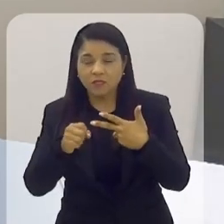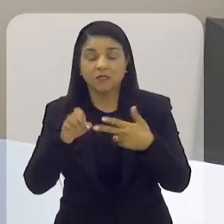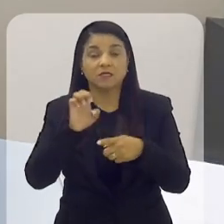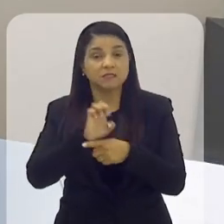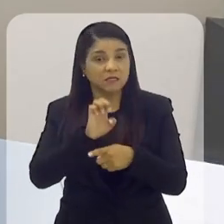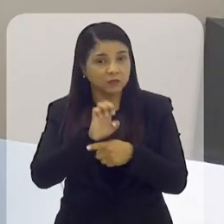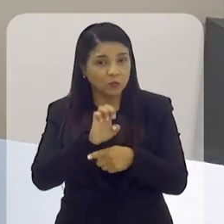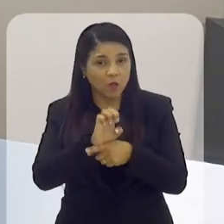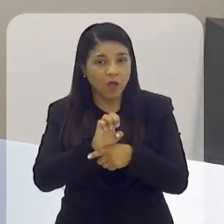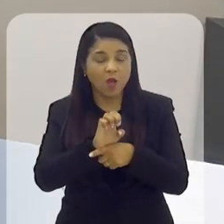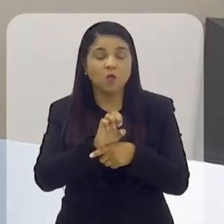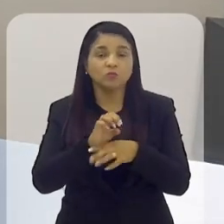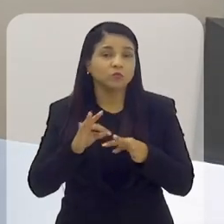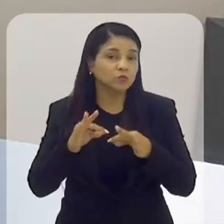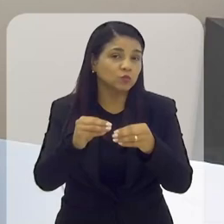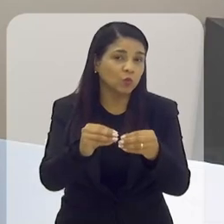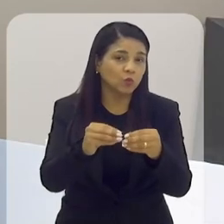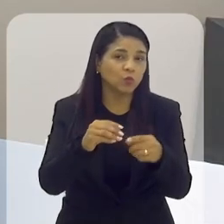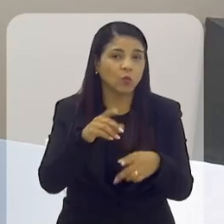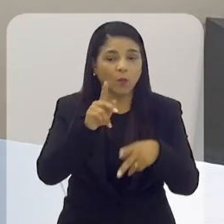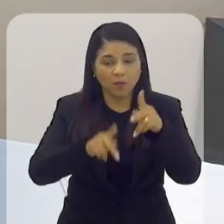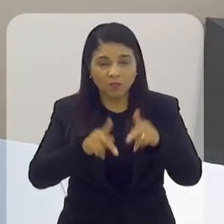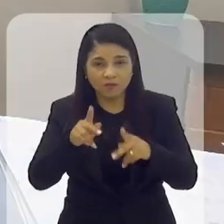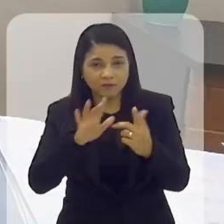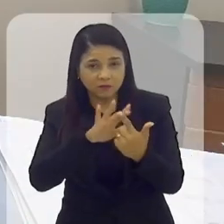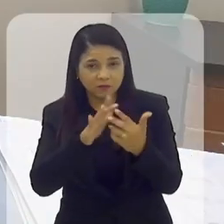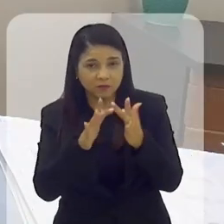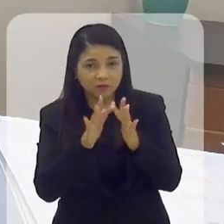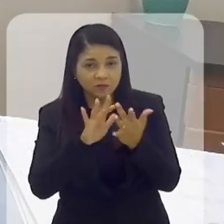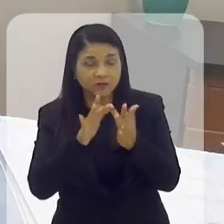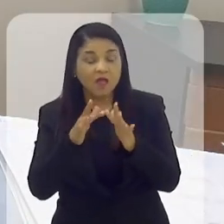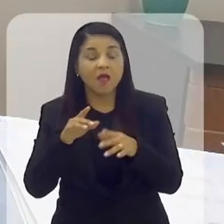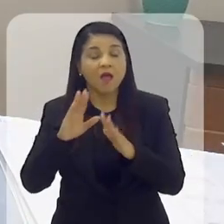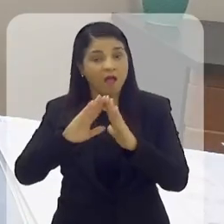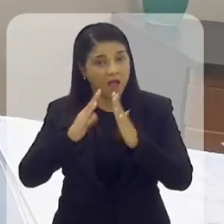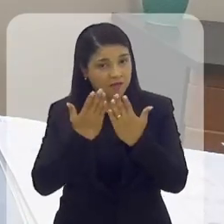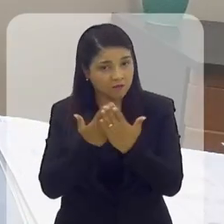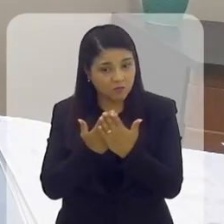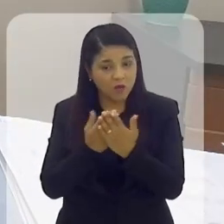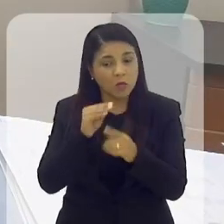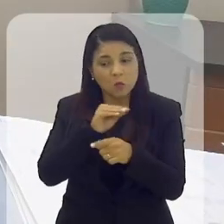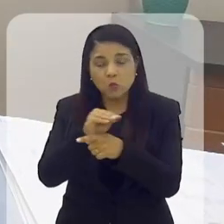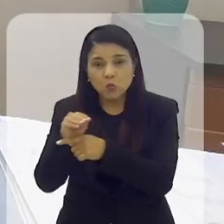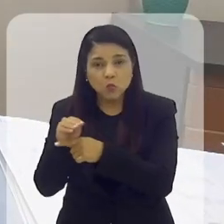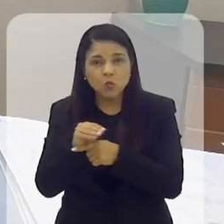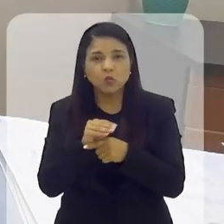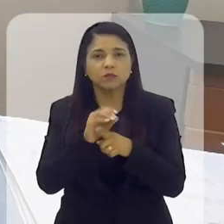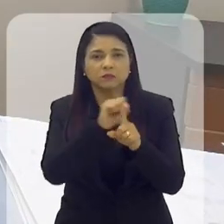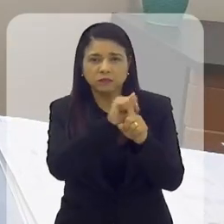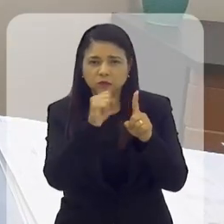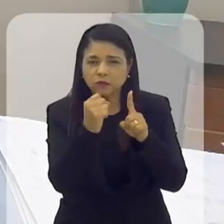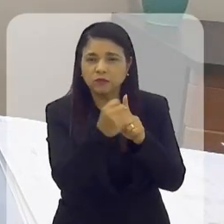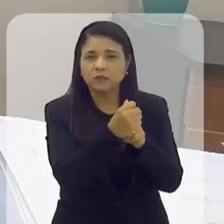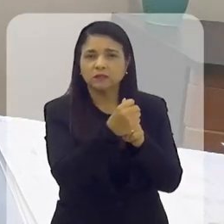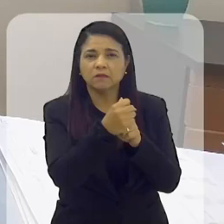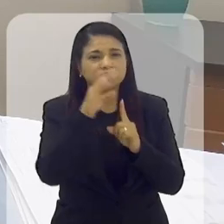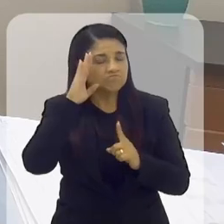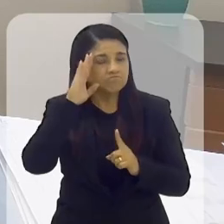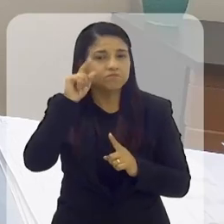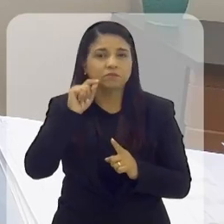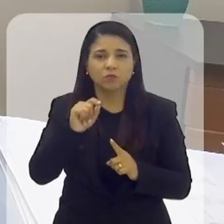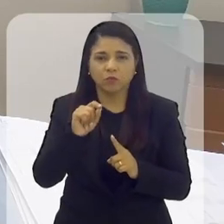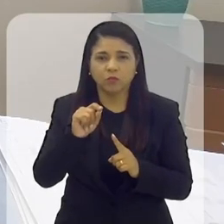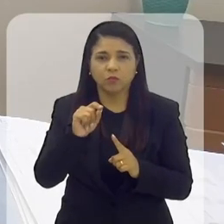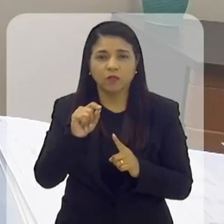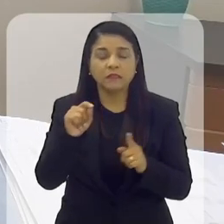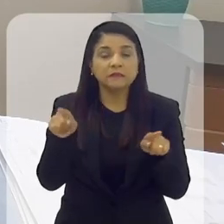legislativo estadual do povo, de uma forma geral. A escola também está procurando cuidar dessa parte da sociedade